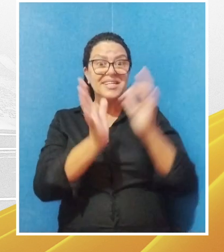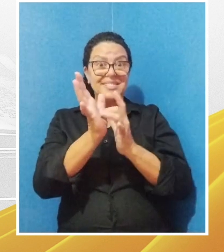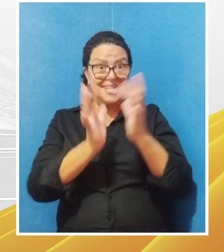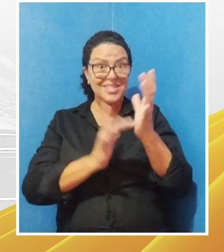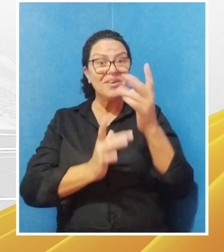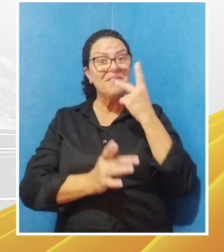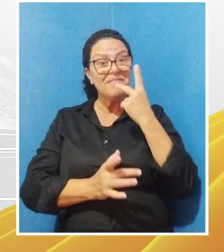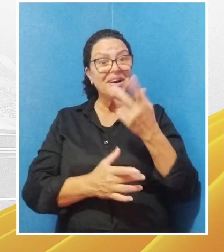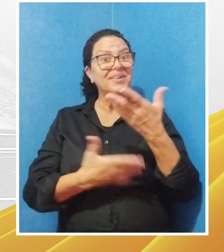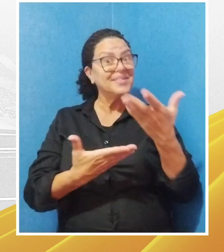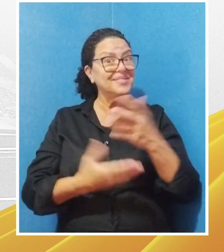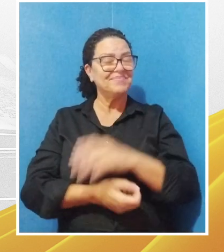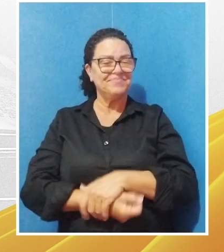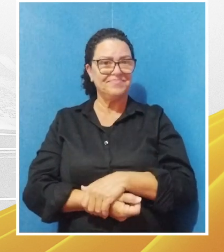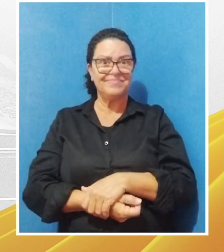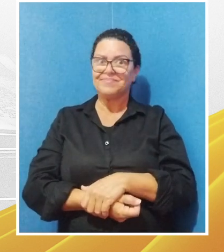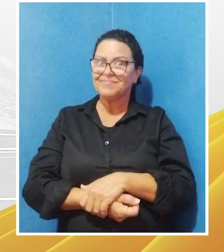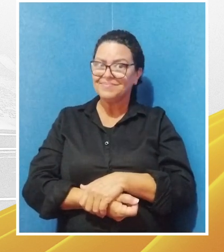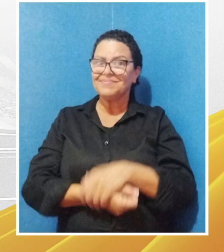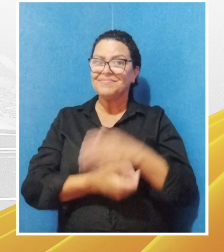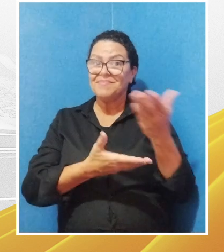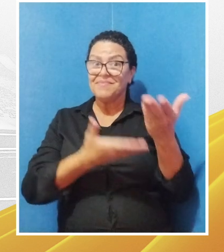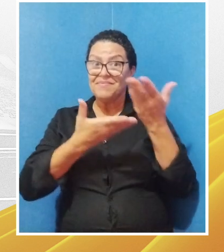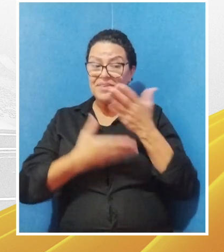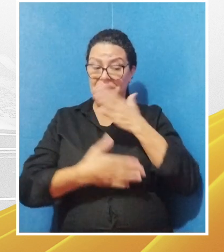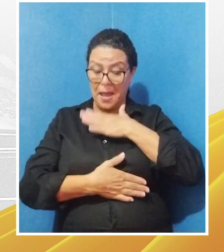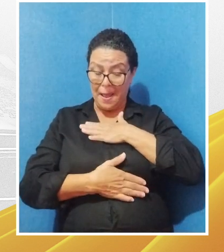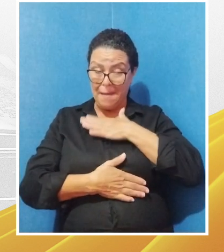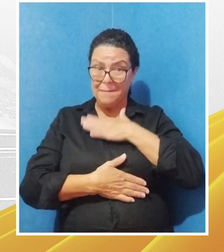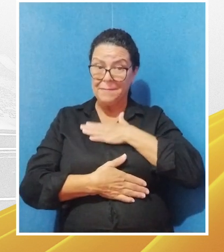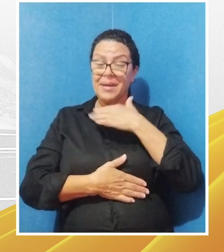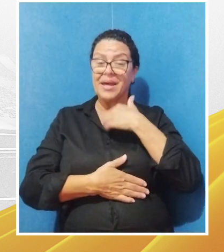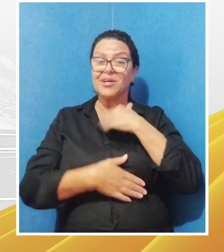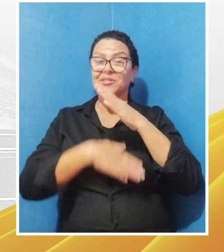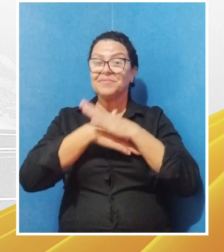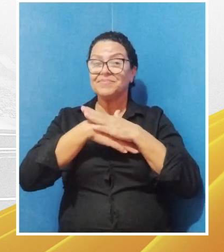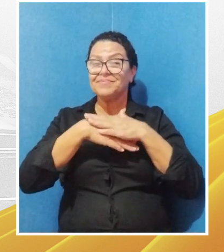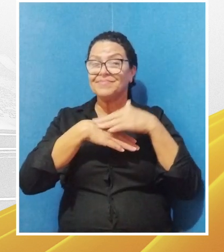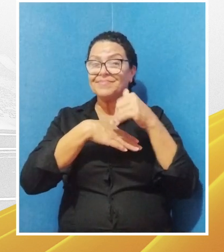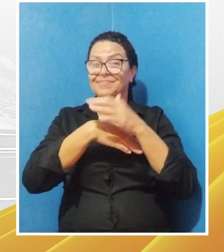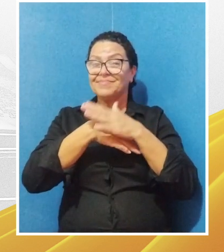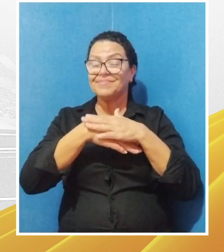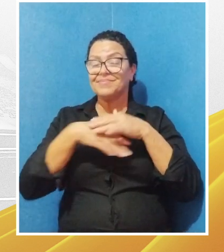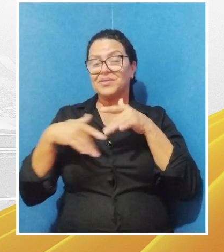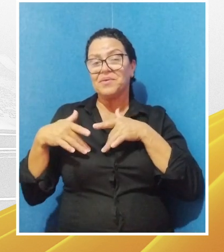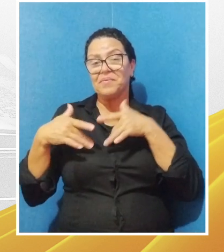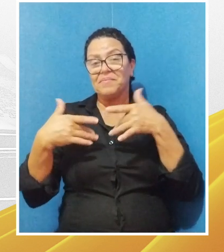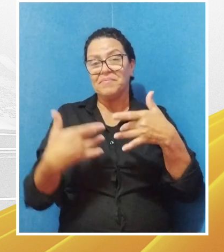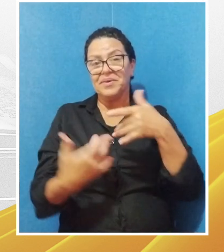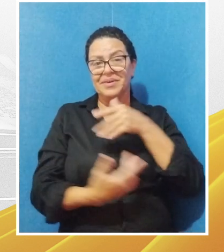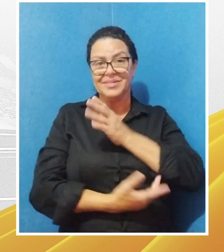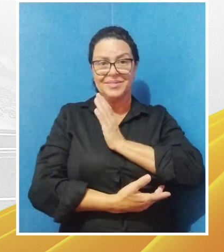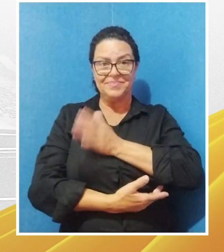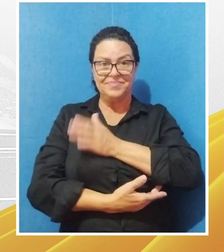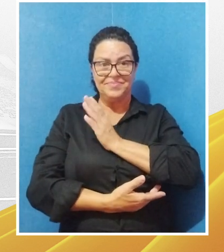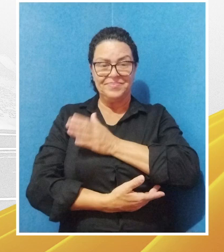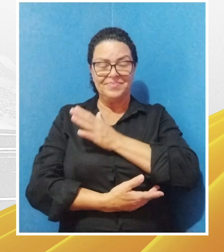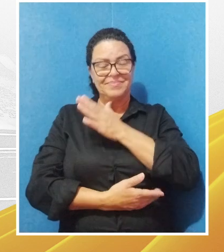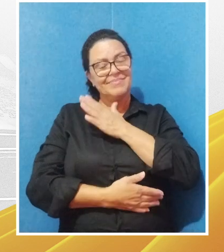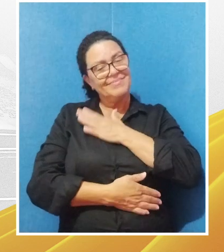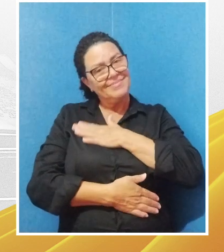Senhor Jesus Cristo disse assim, vinde a mim, que eu sou manso e humilde de coração.